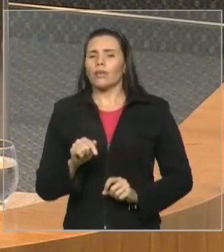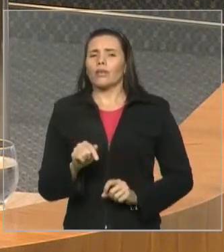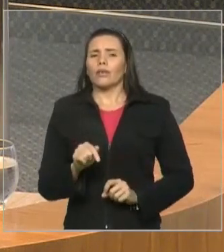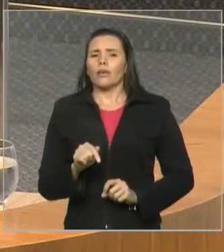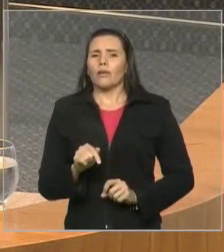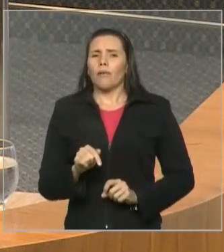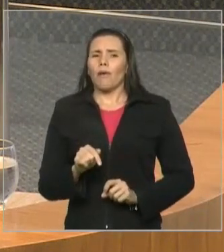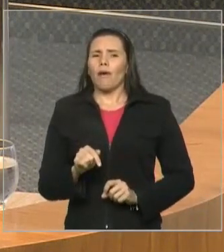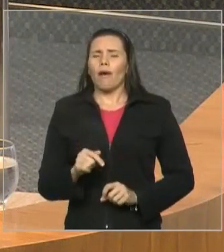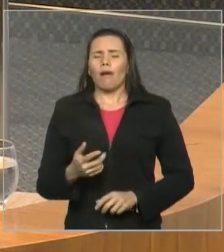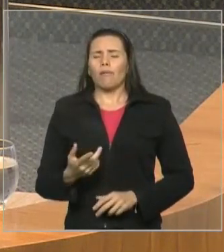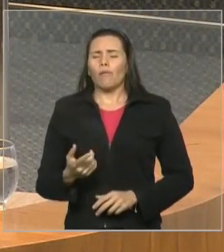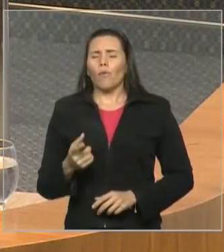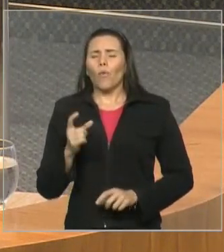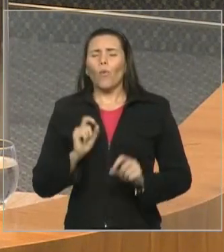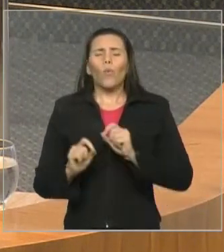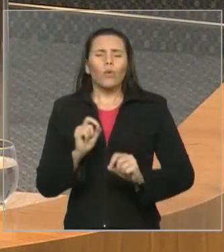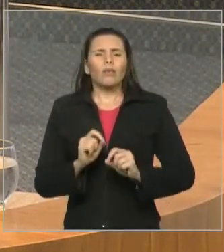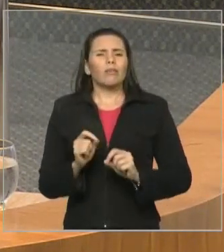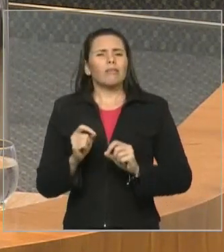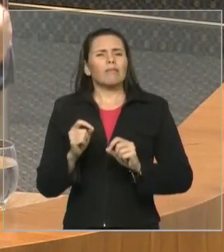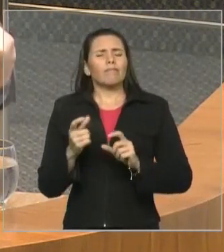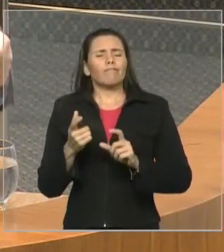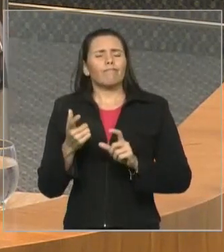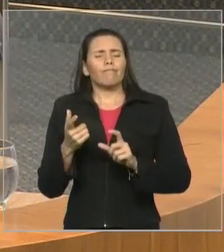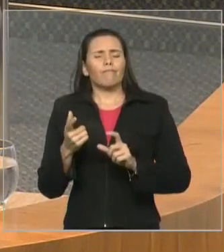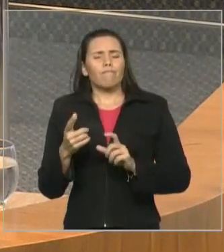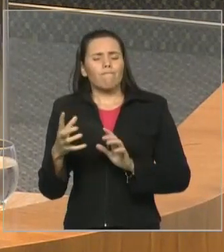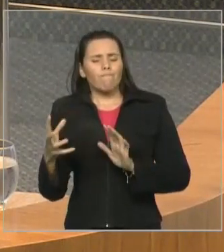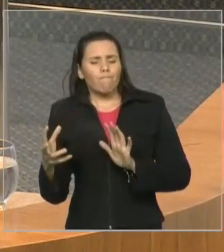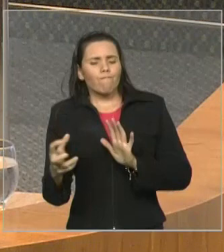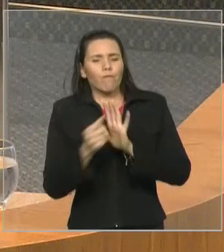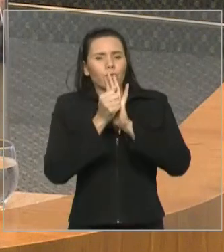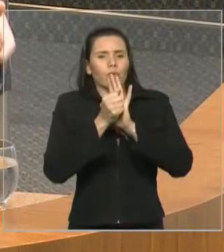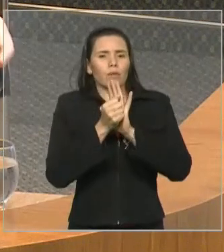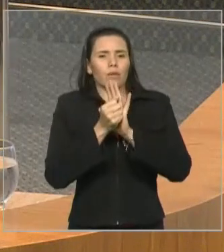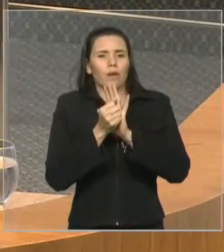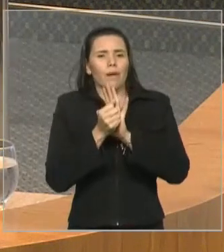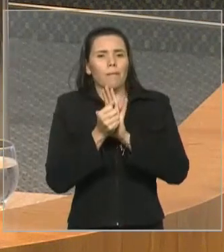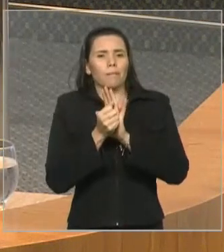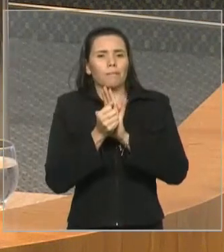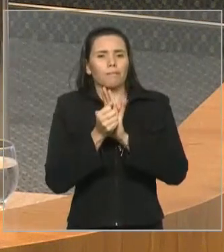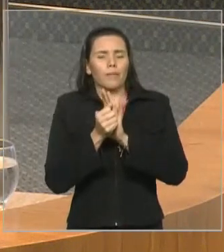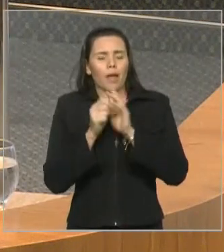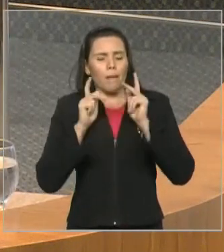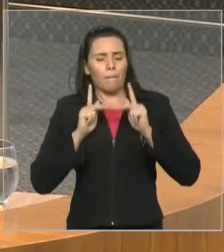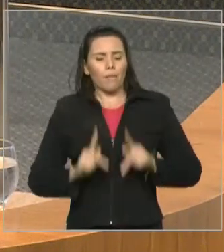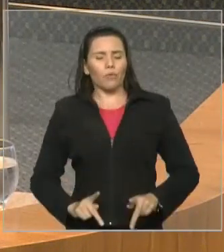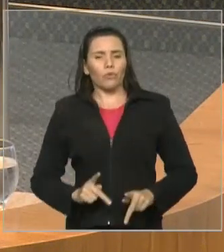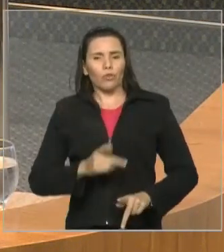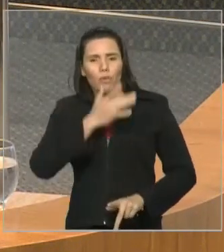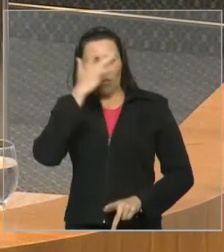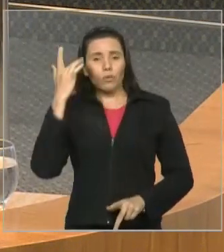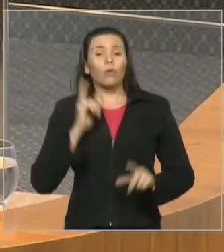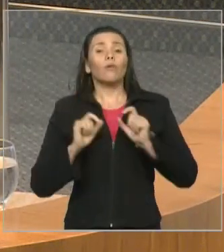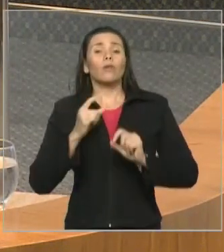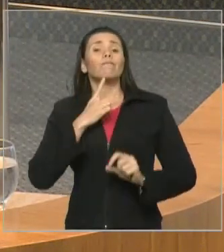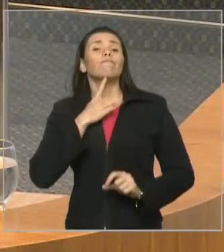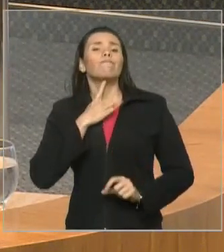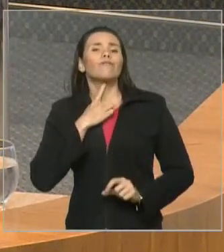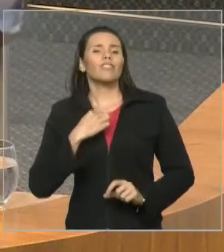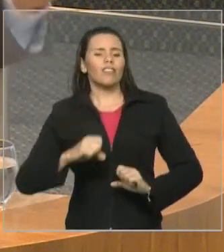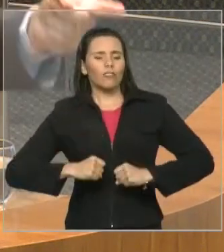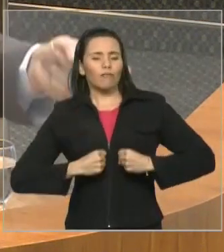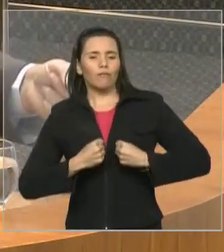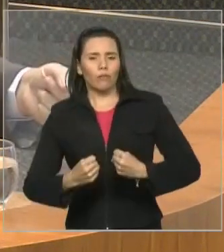nesse período que foi secretário, uma vontade enorme e uma grande determinação em prestar um bom serviço. E tanto